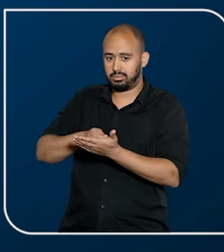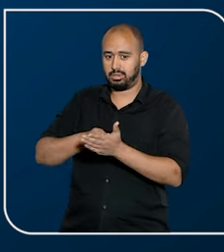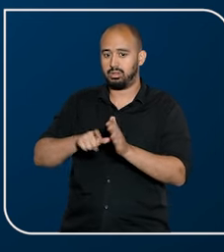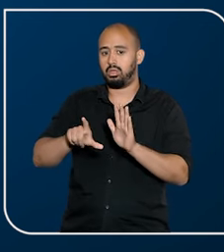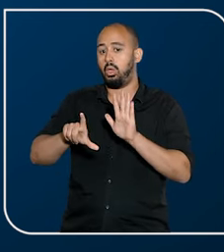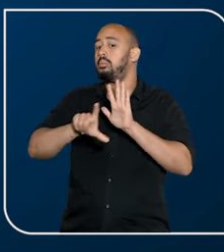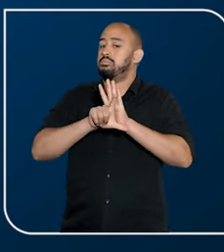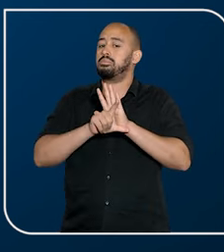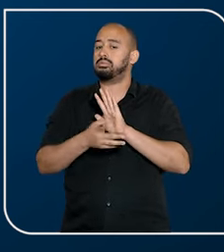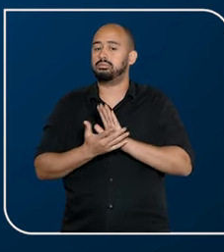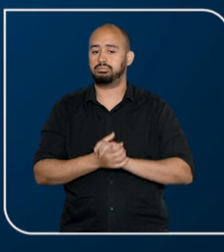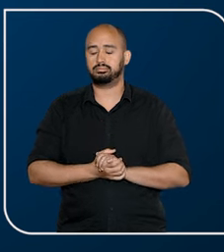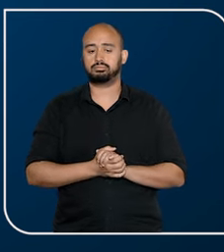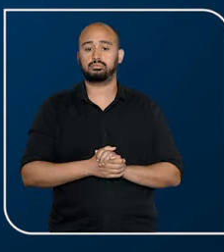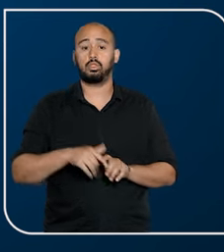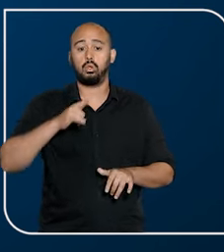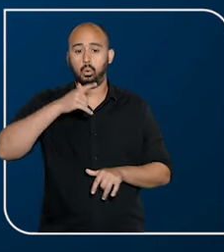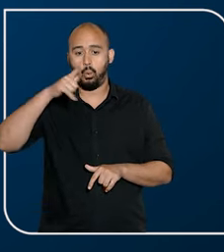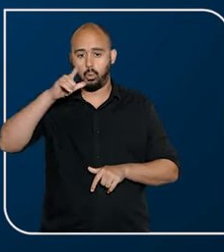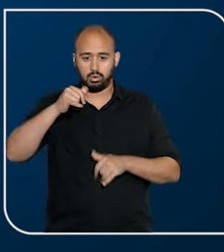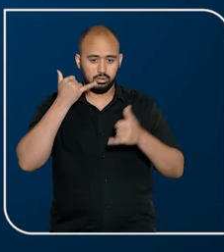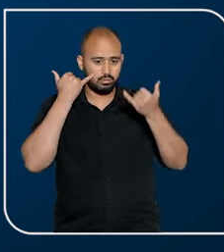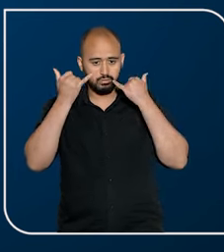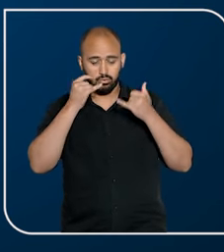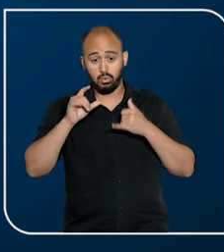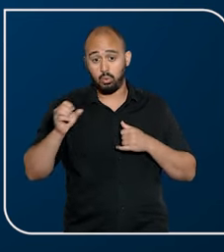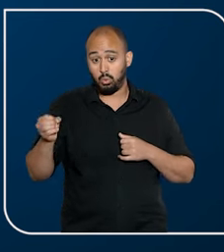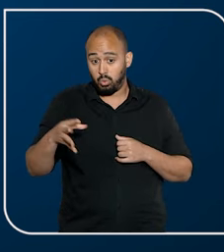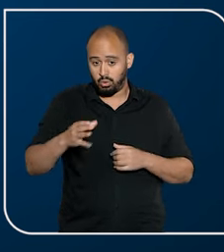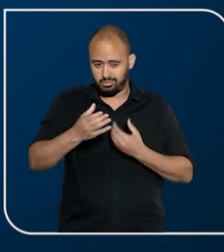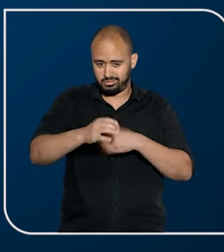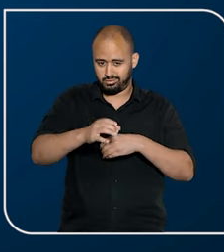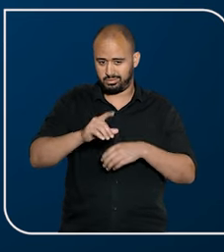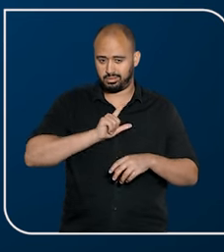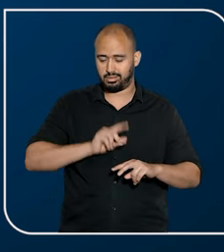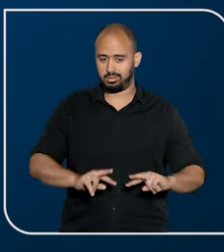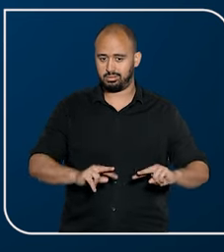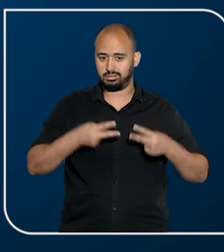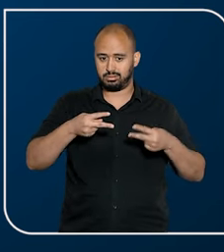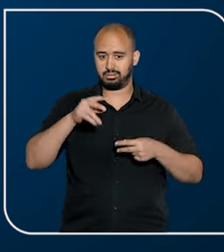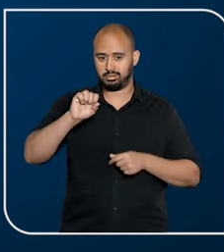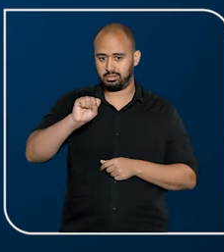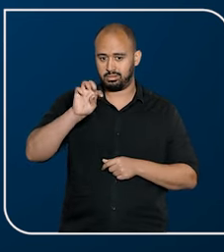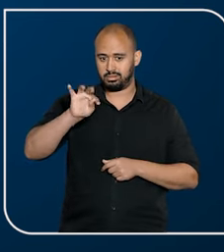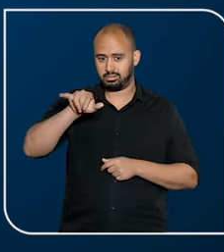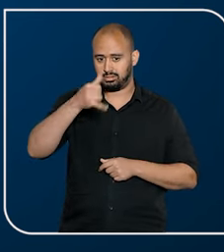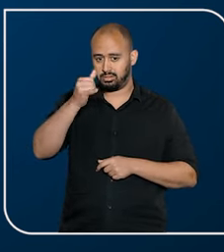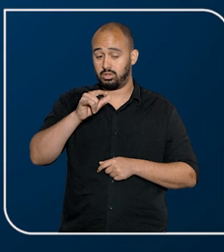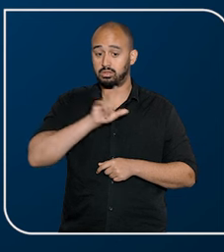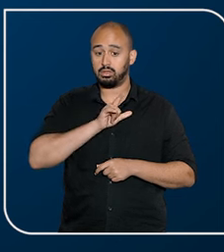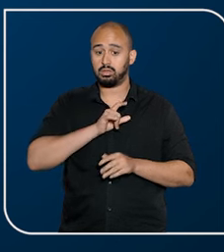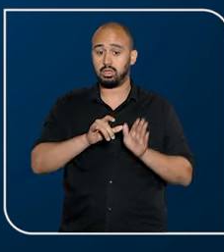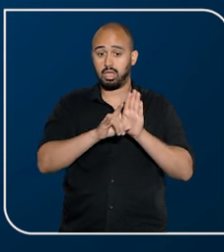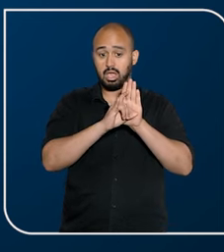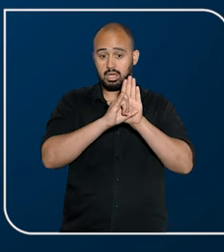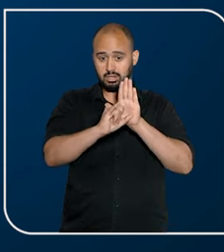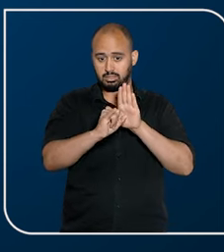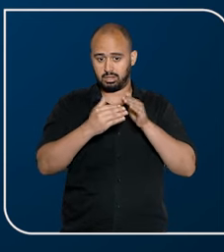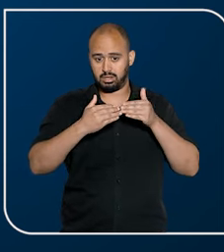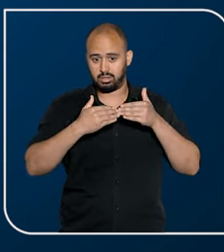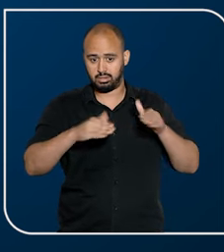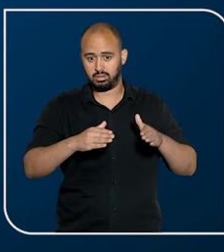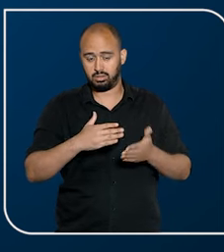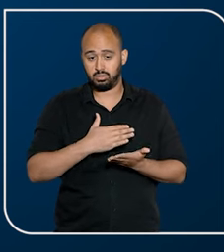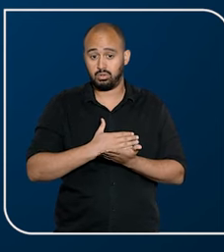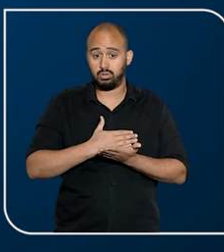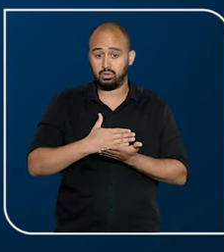estabelecidas na legislação. Outras informações sobre o novo concurso no site do STJ e no edital de abertura que